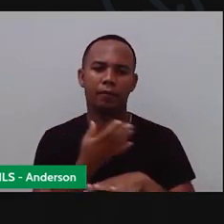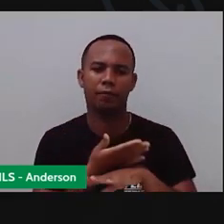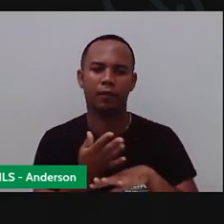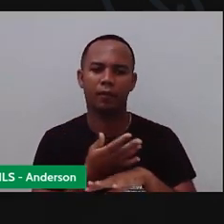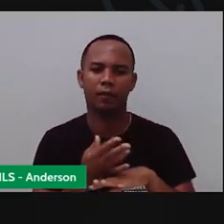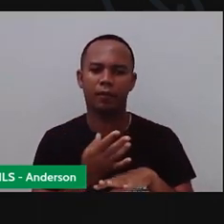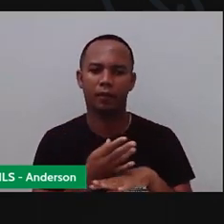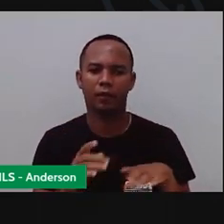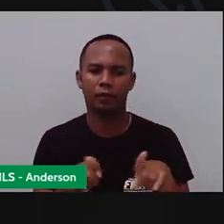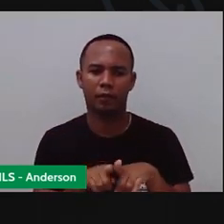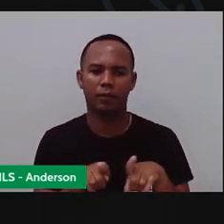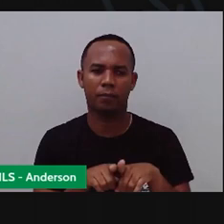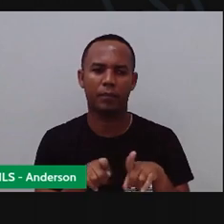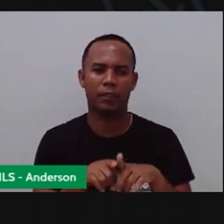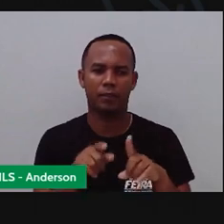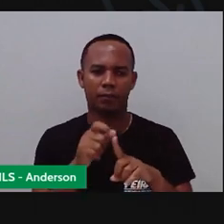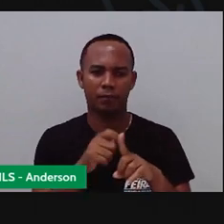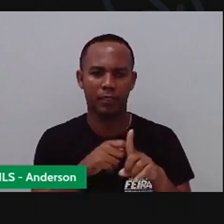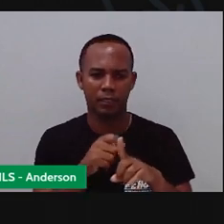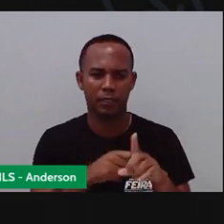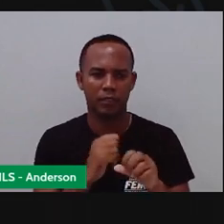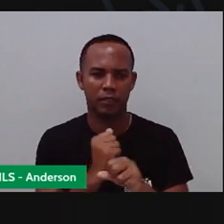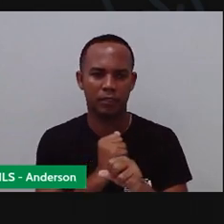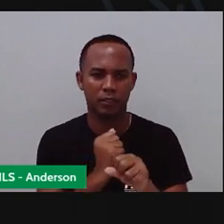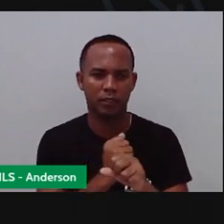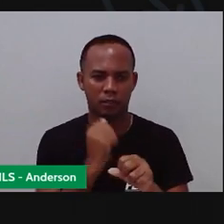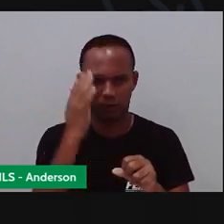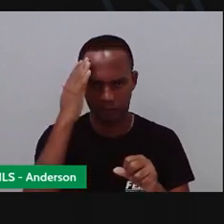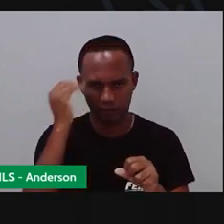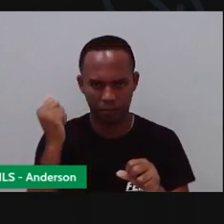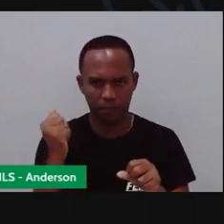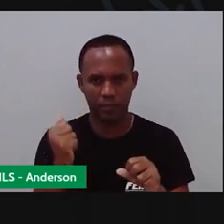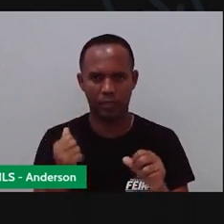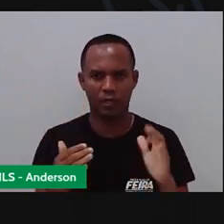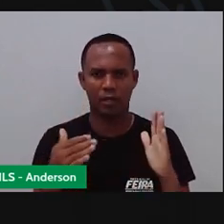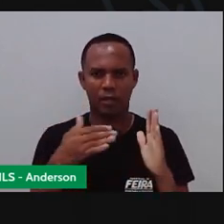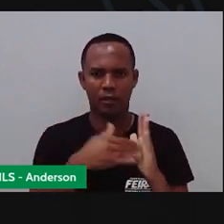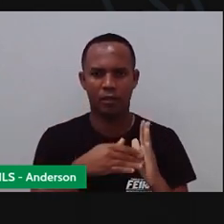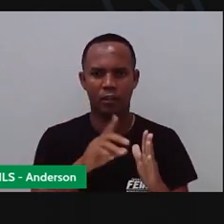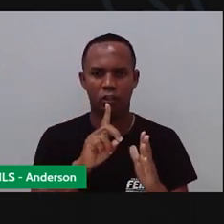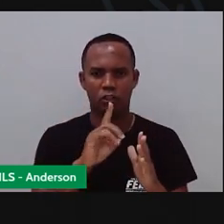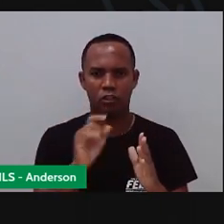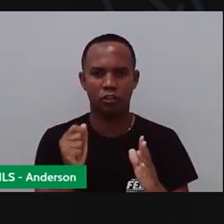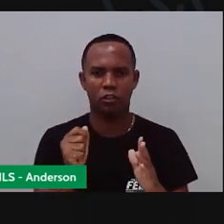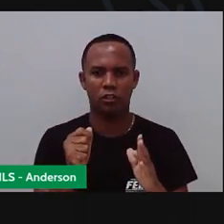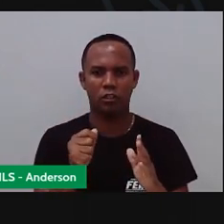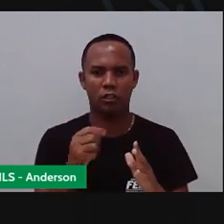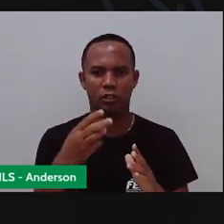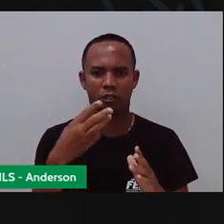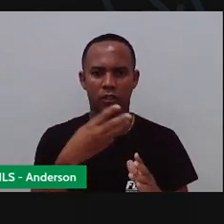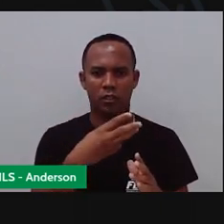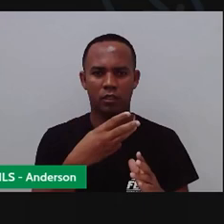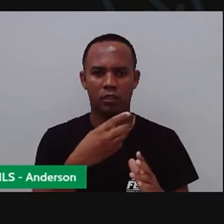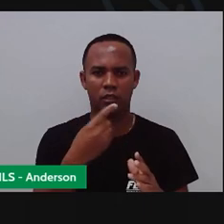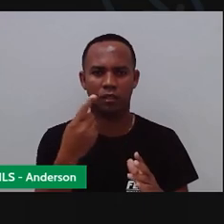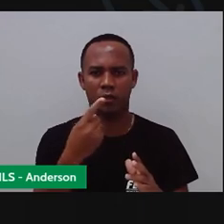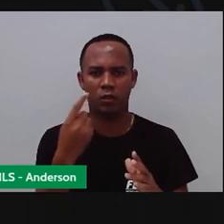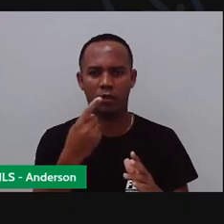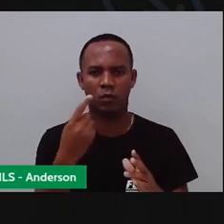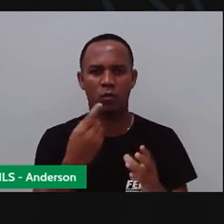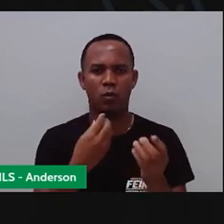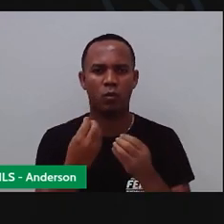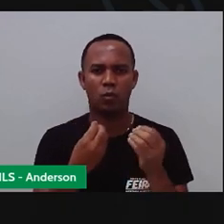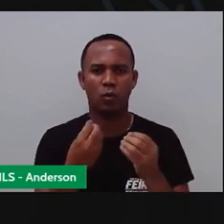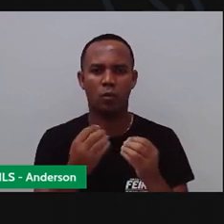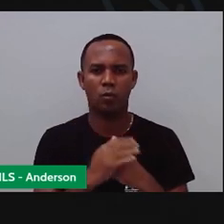o quê? Os meses do ano. Saber que vai até o dia 31. Sendo que fevereiro. Ele só vai até onde?